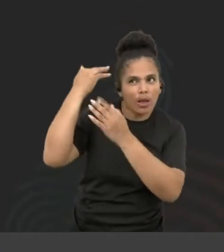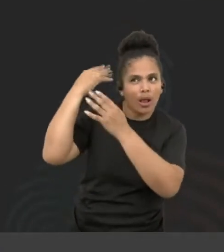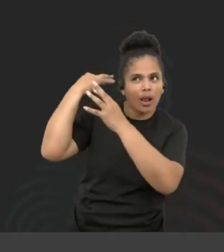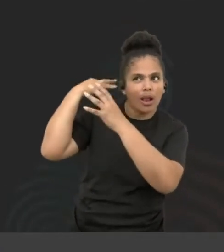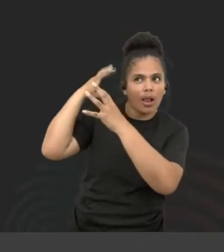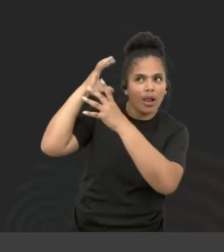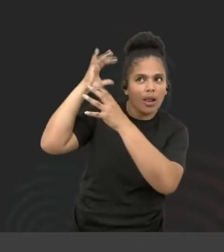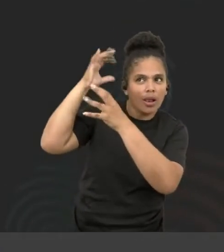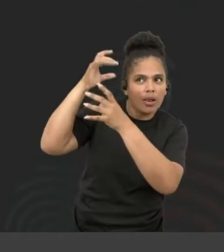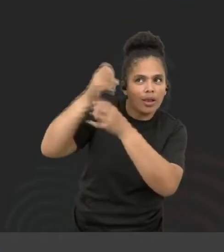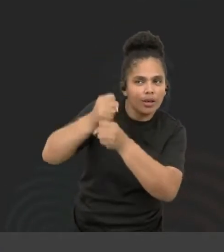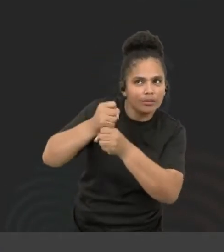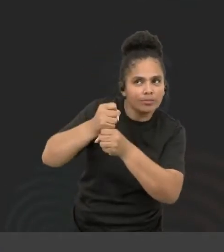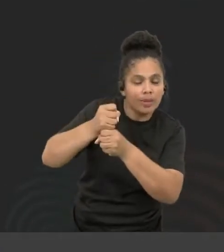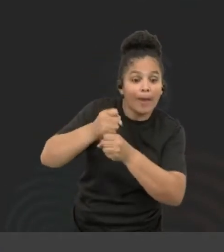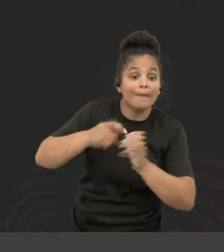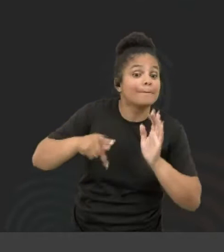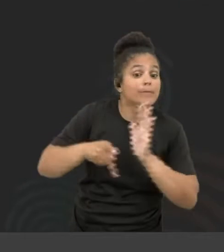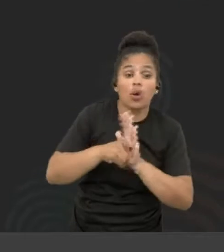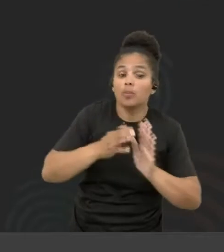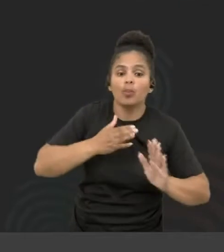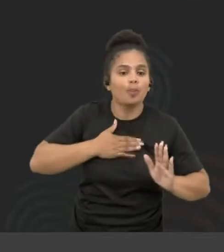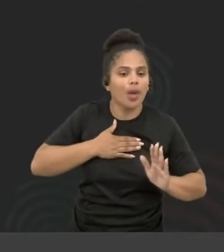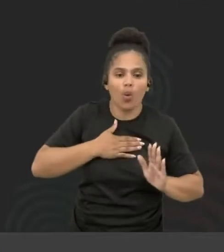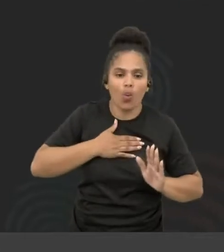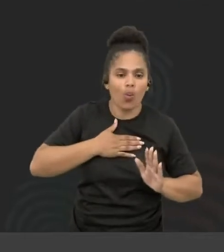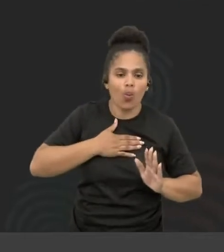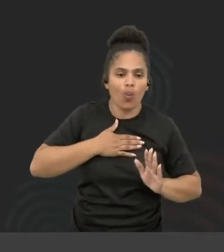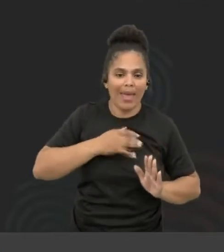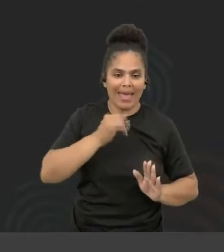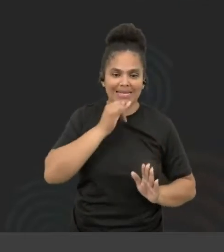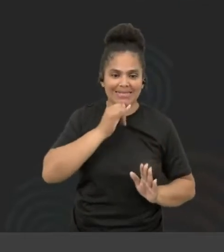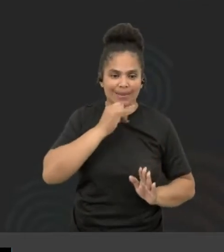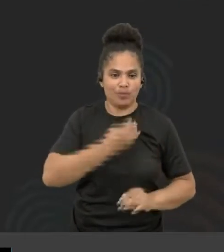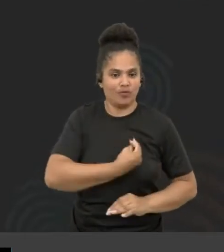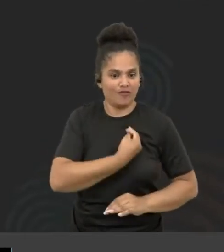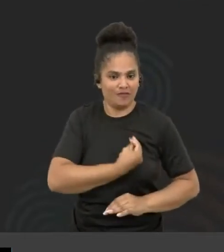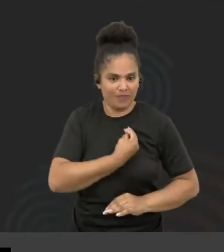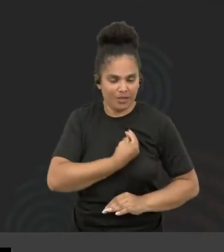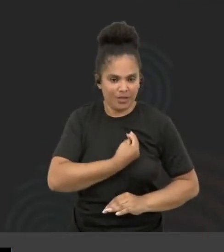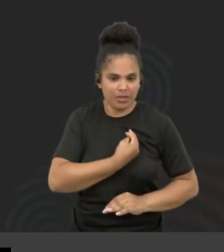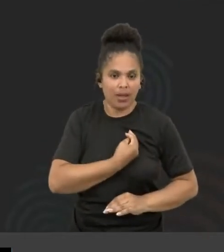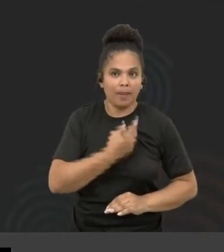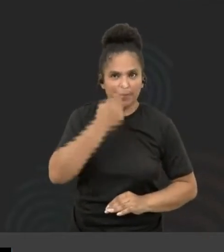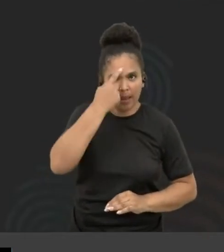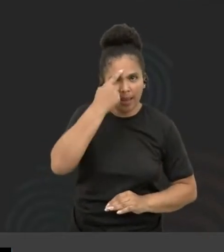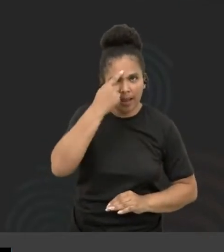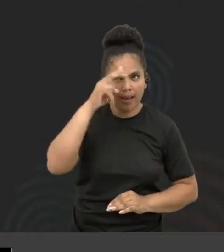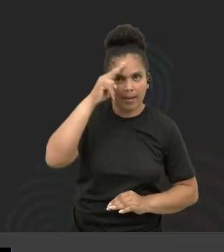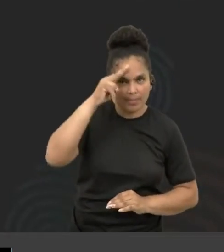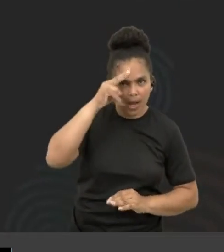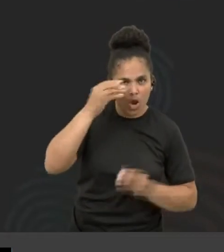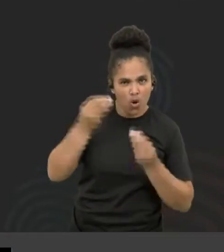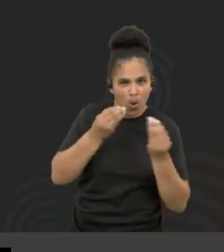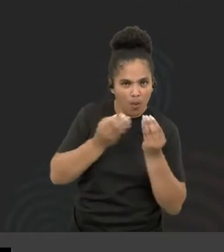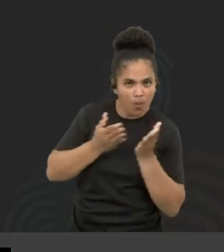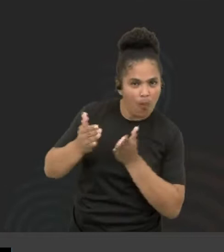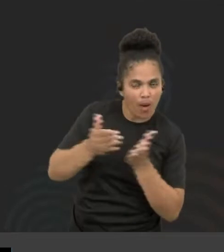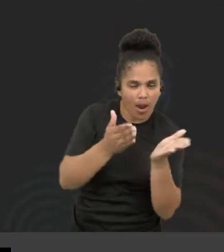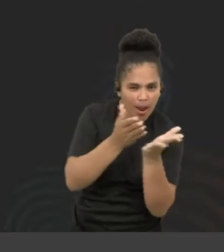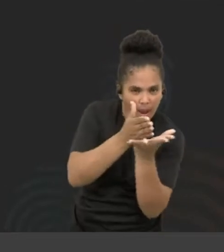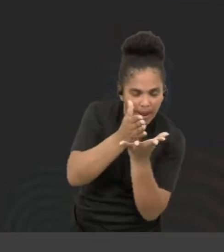eu vou usar o meu exemplo pessoal para tentar ilustrar esse caminho. O que acontece?